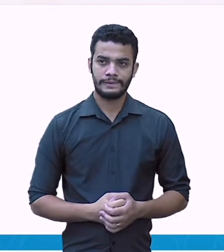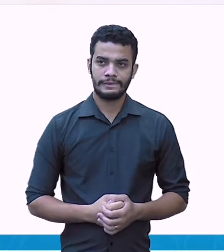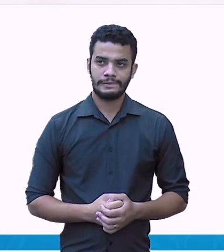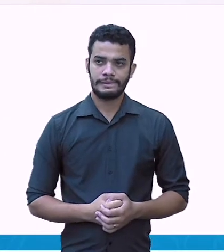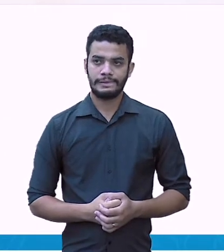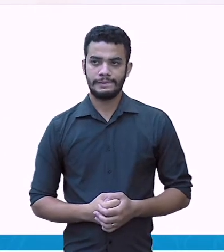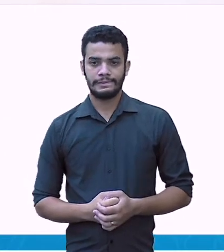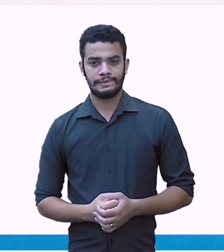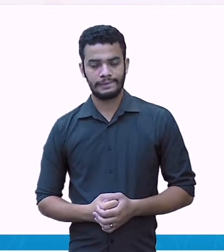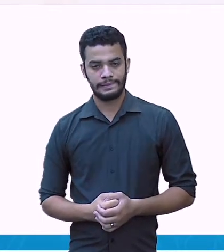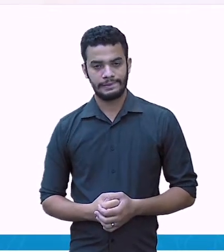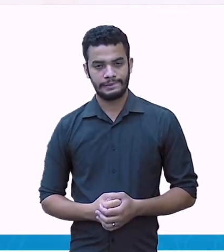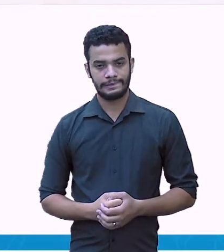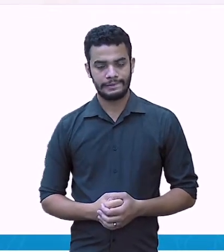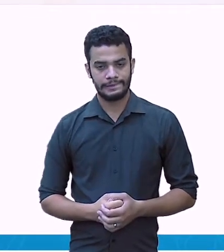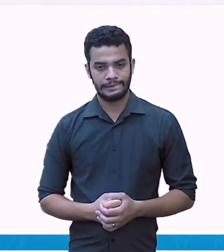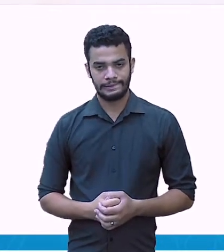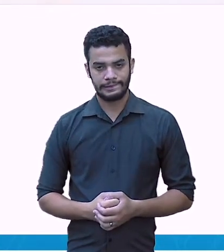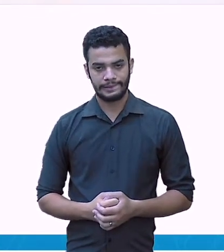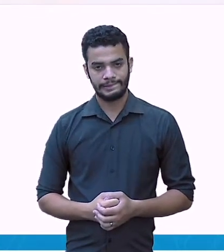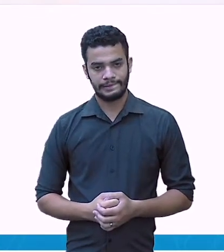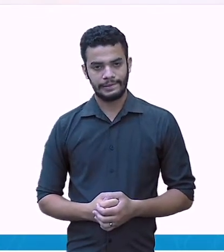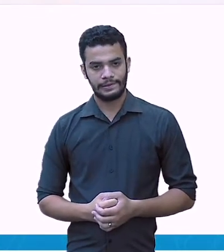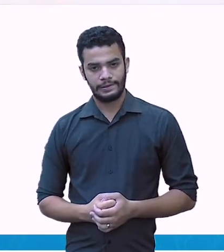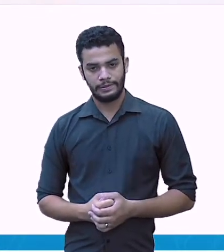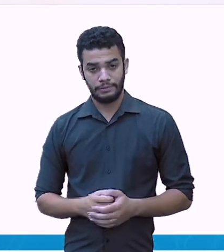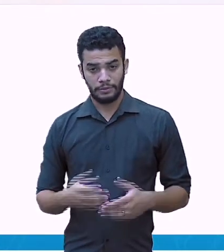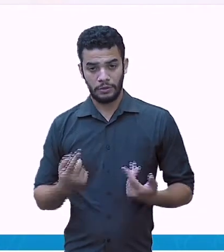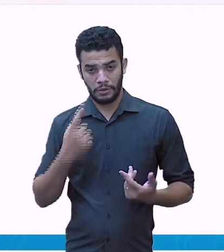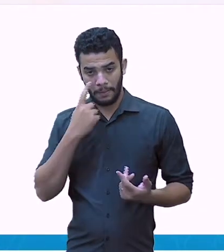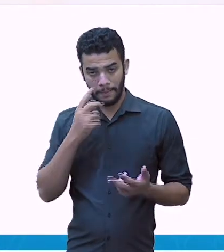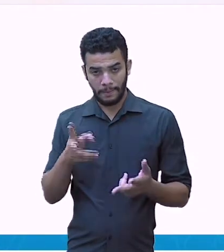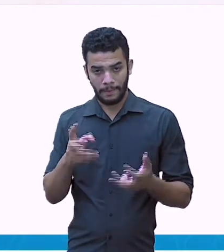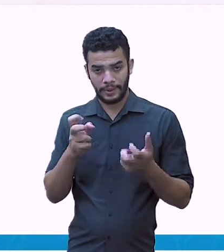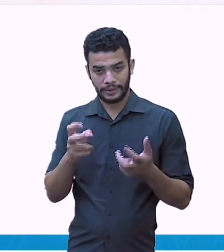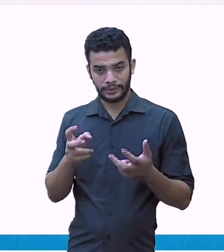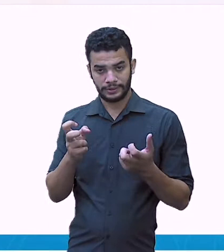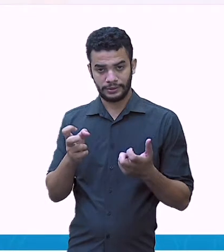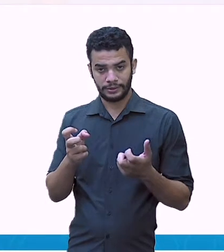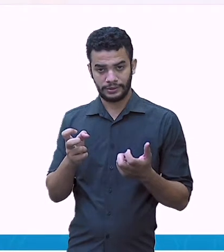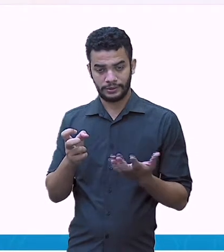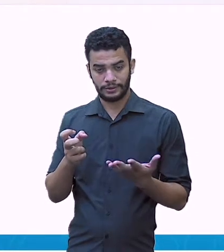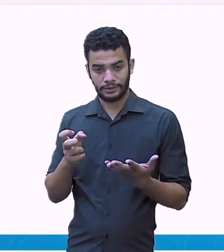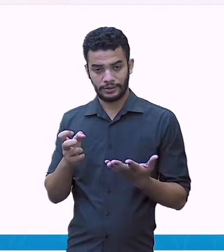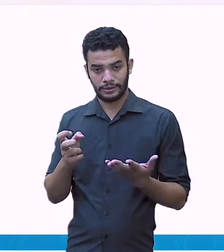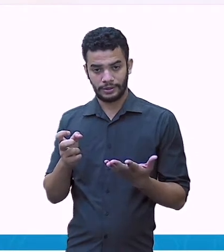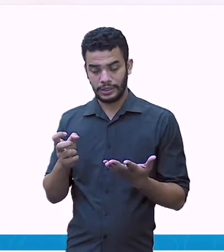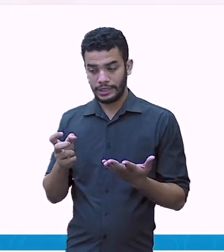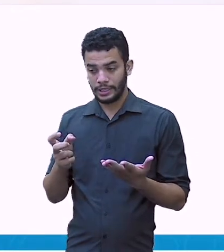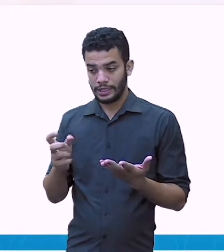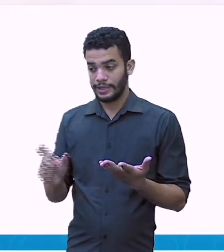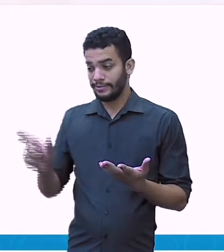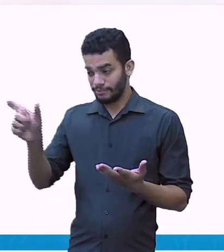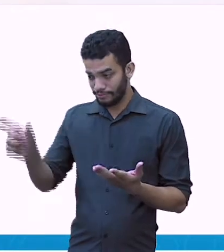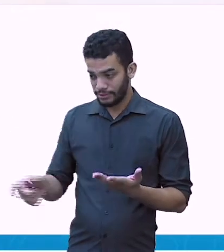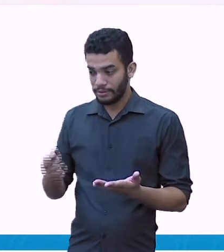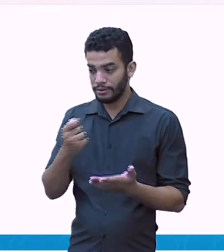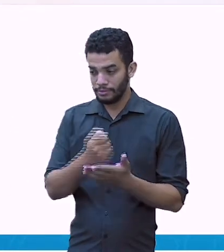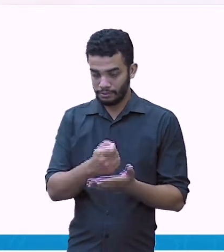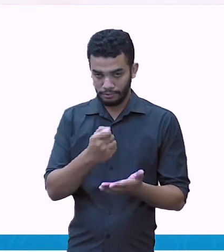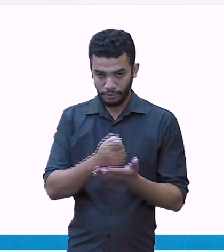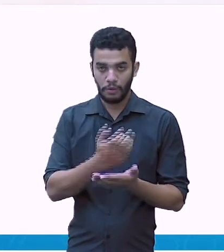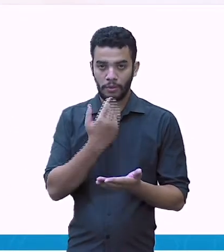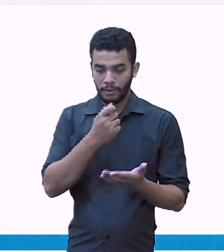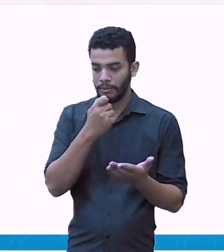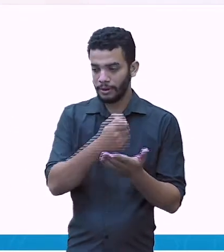Continuando aqui esse mesmo exercício, olha, chegando no cinema, Daniel encontrou sua amiga,